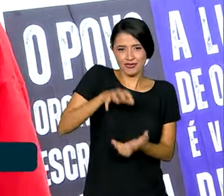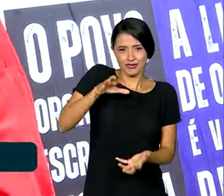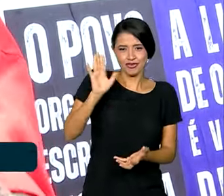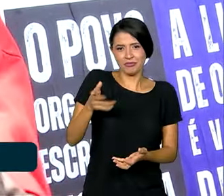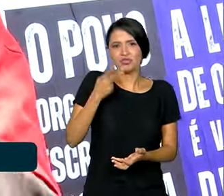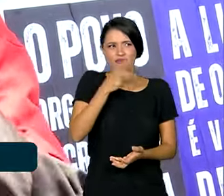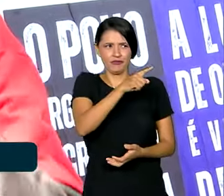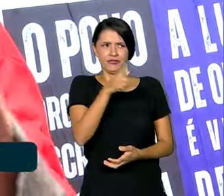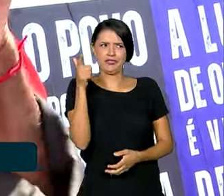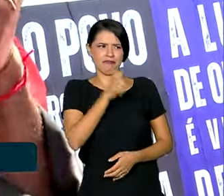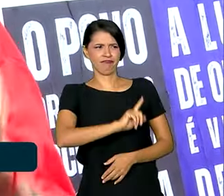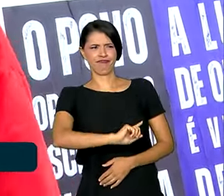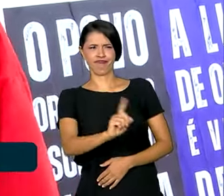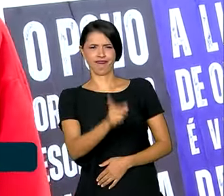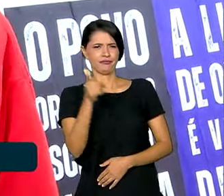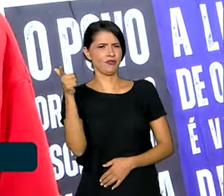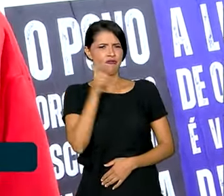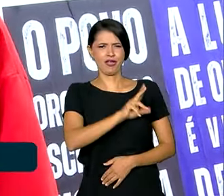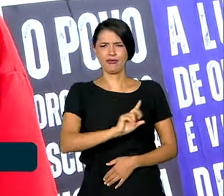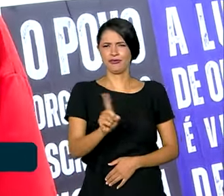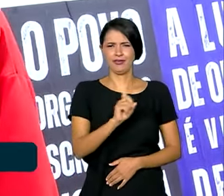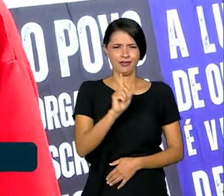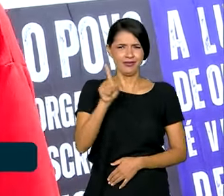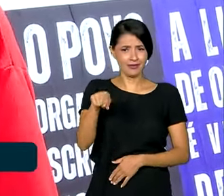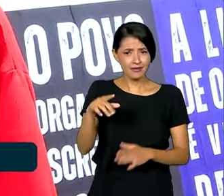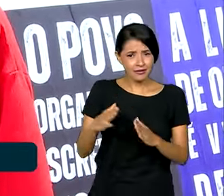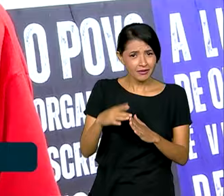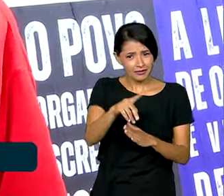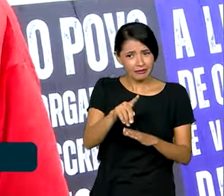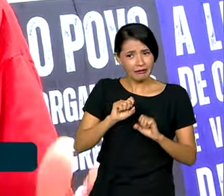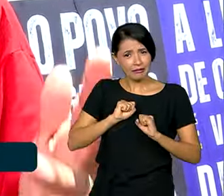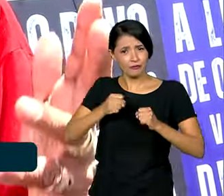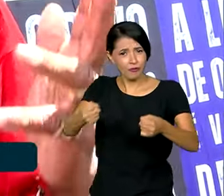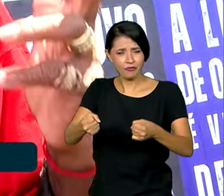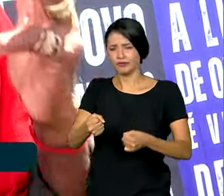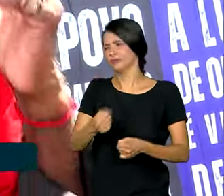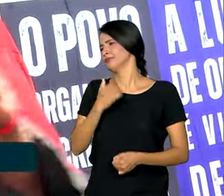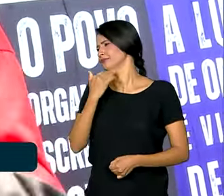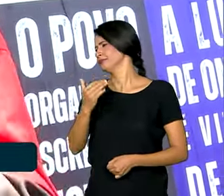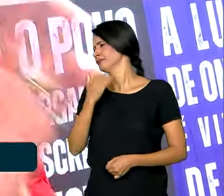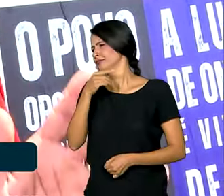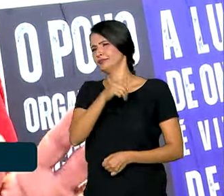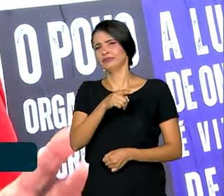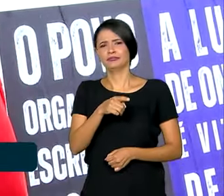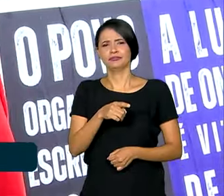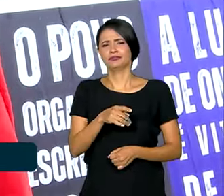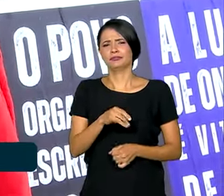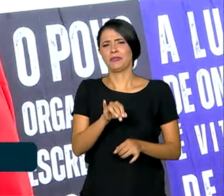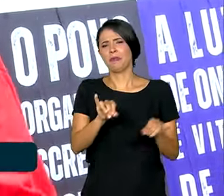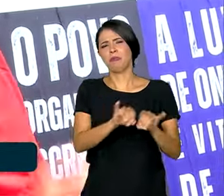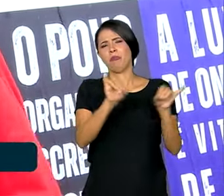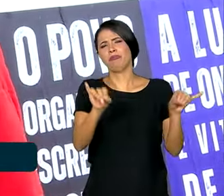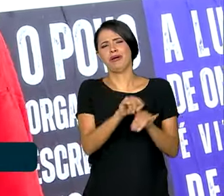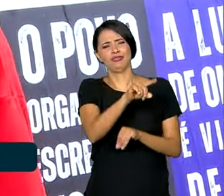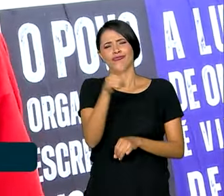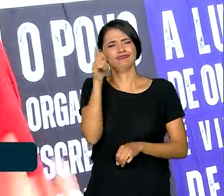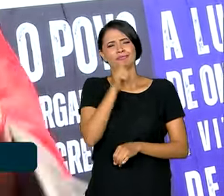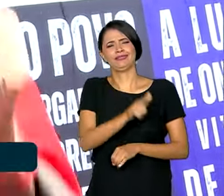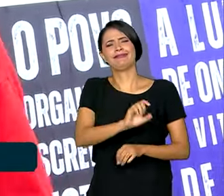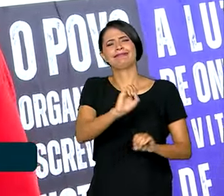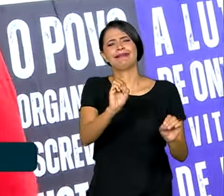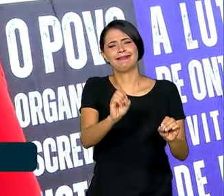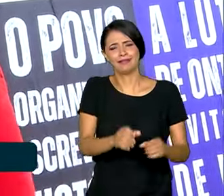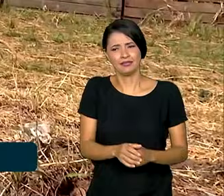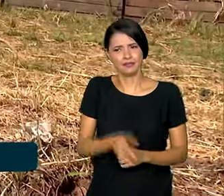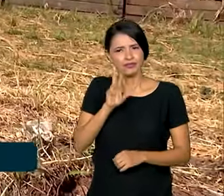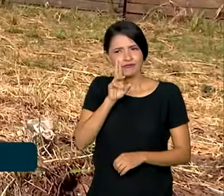ainda falaram para mim, você não vai conseguir adquirir essa luta que você está fazendo, você está fazendo isso aí de bobeira. Isso aí não vai dar em nada. Eu já